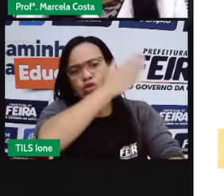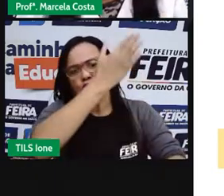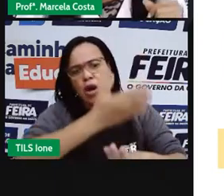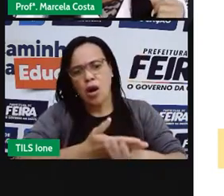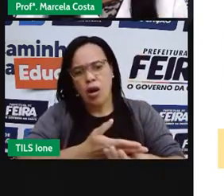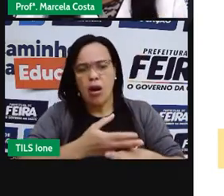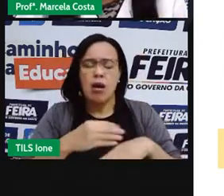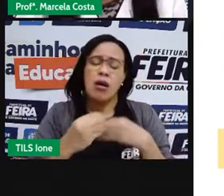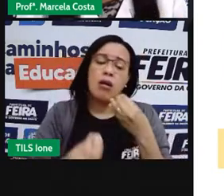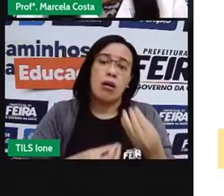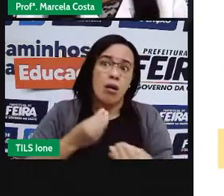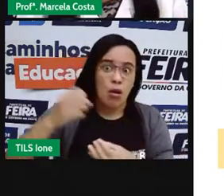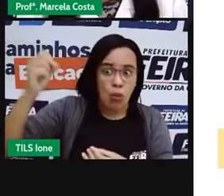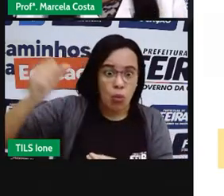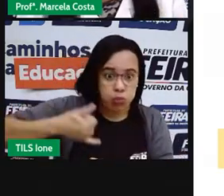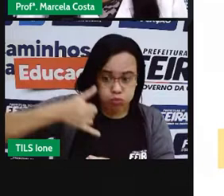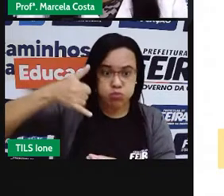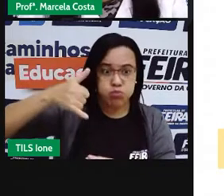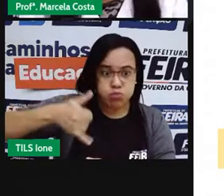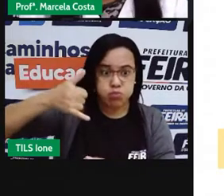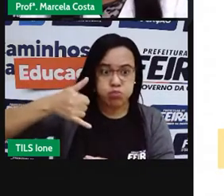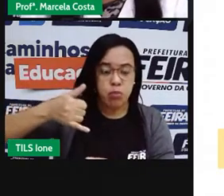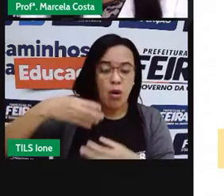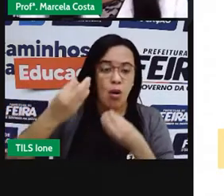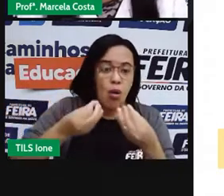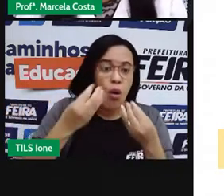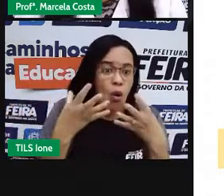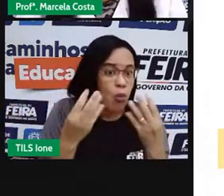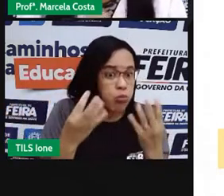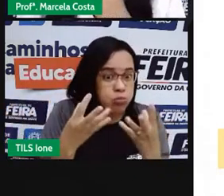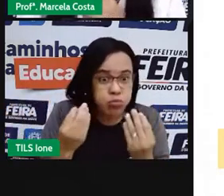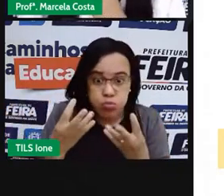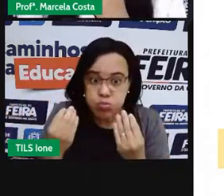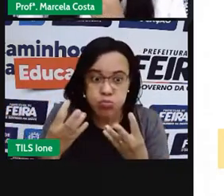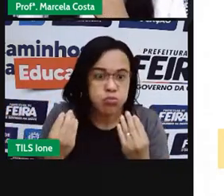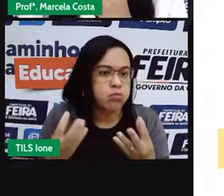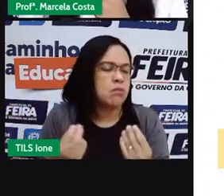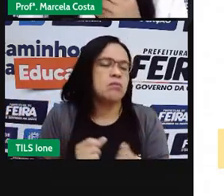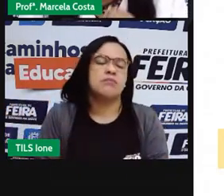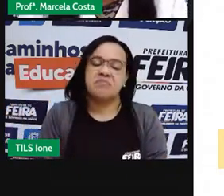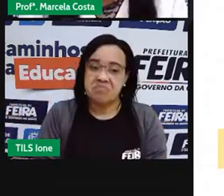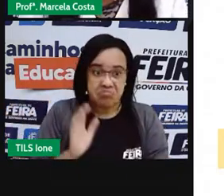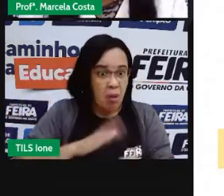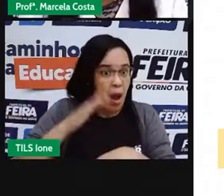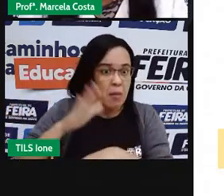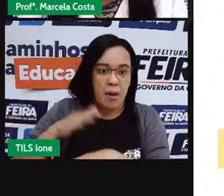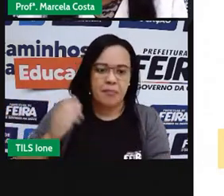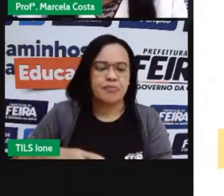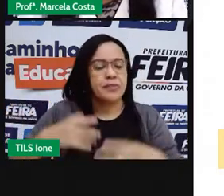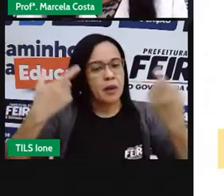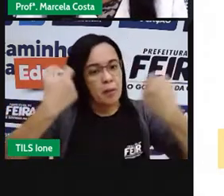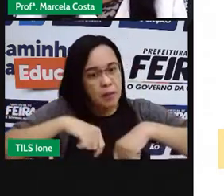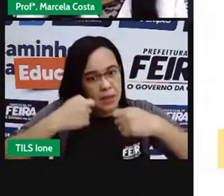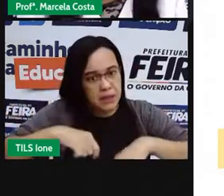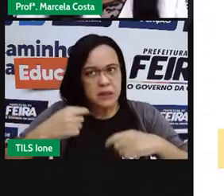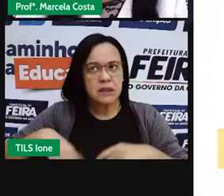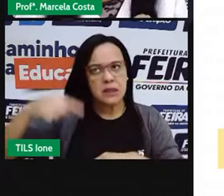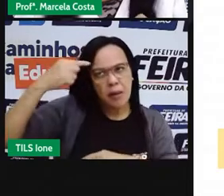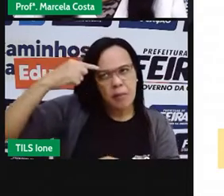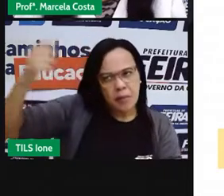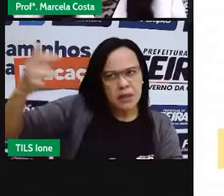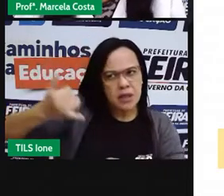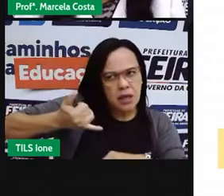Faça com muita energia elétrica. Então, em você, conselhinha, pode pensar aí uma estratégia para